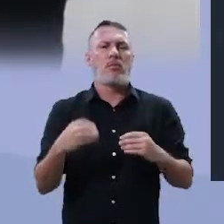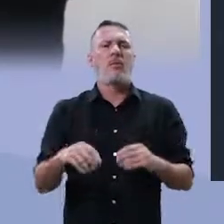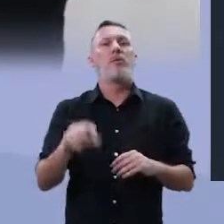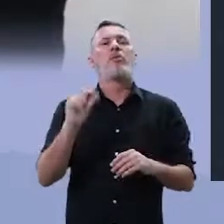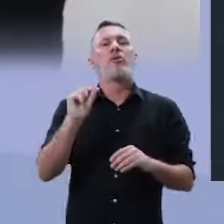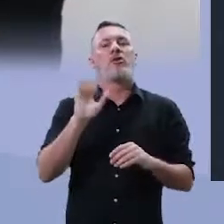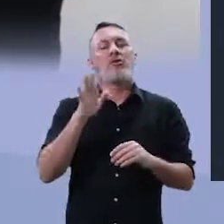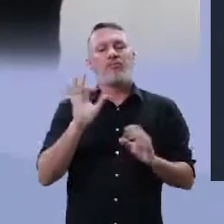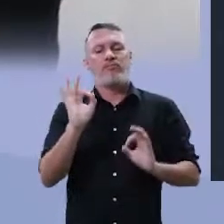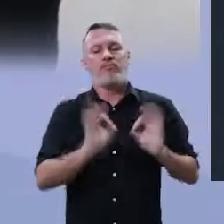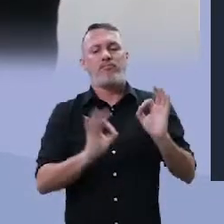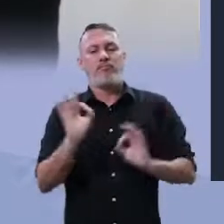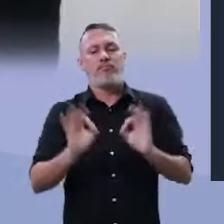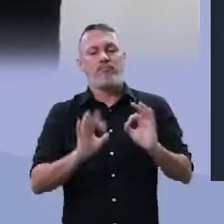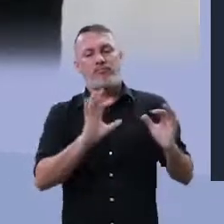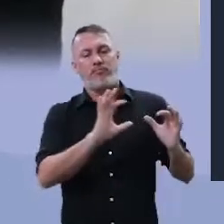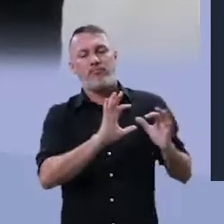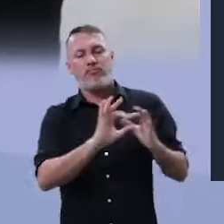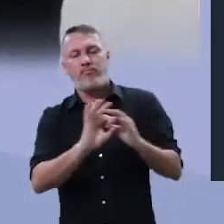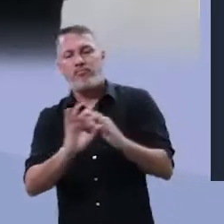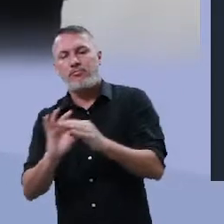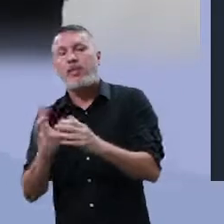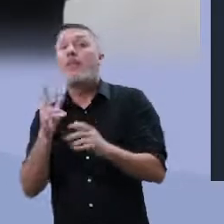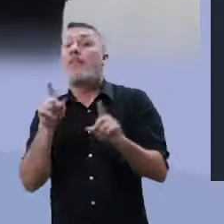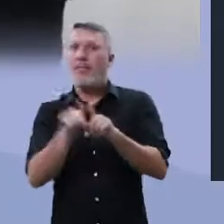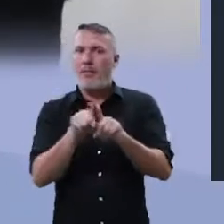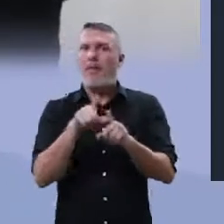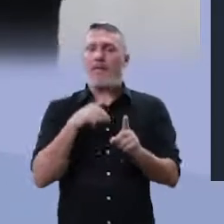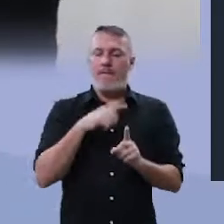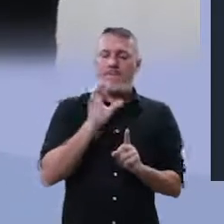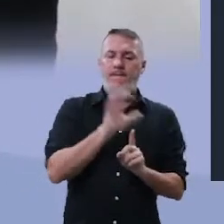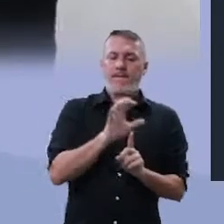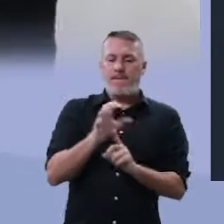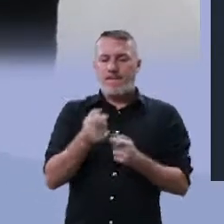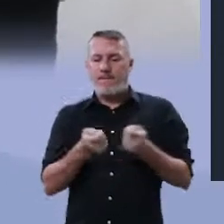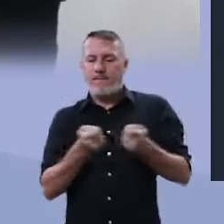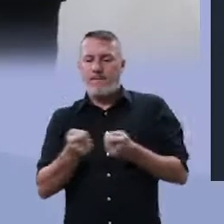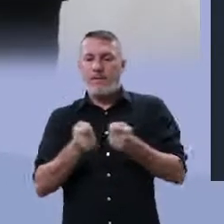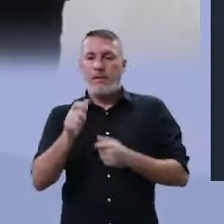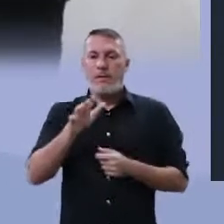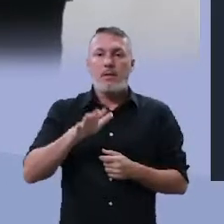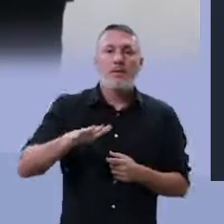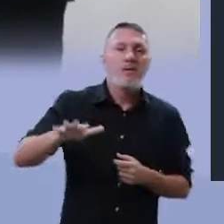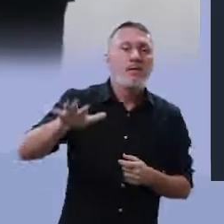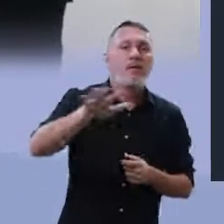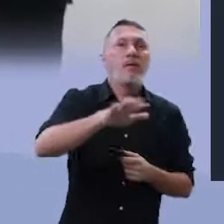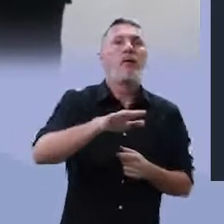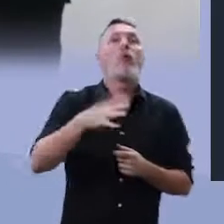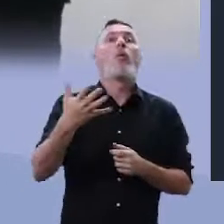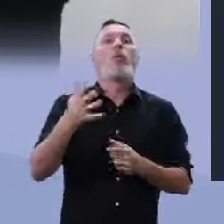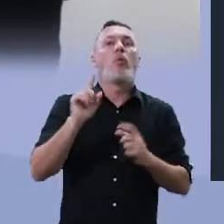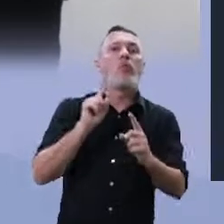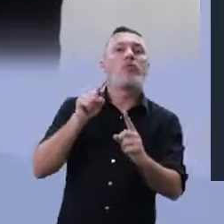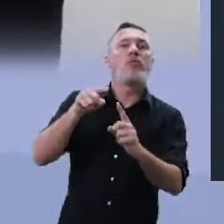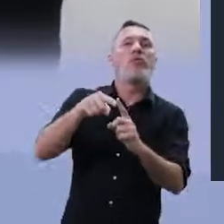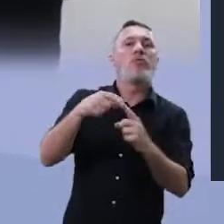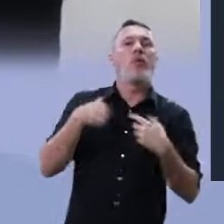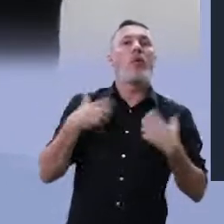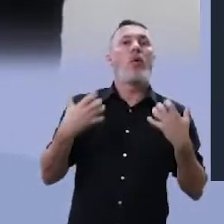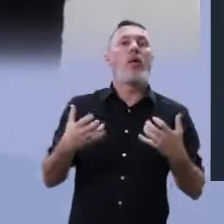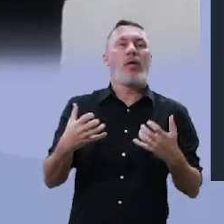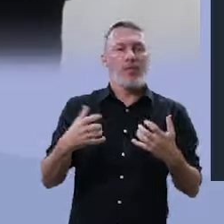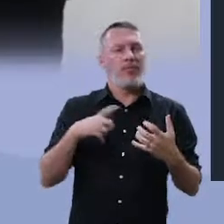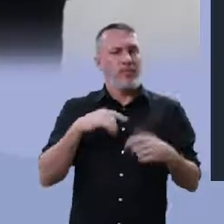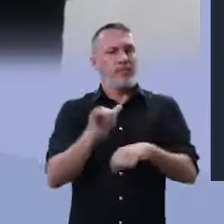função articuladora e a manipulação desse texto para alcançar o propósito, o objetivo